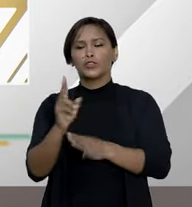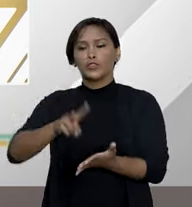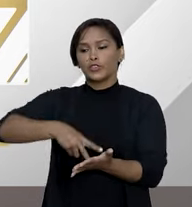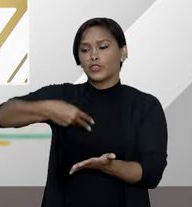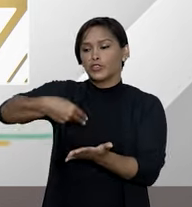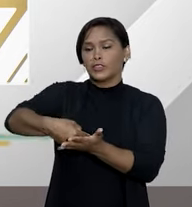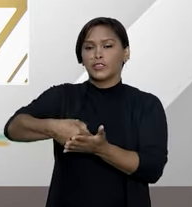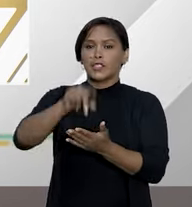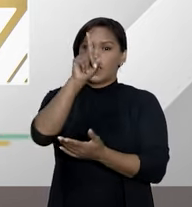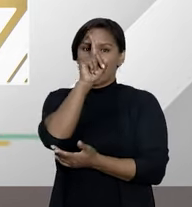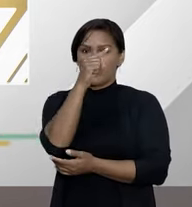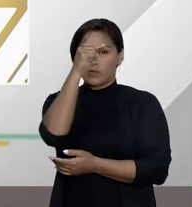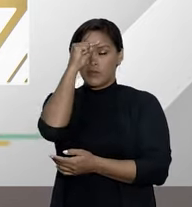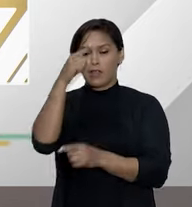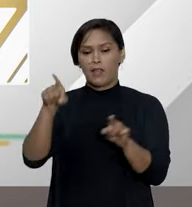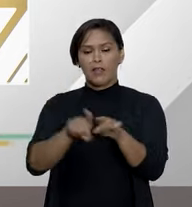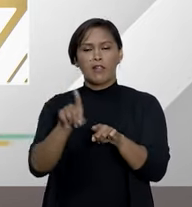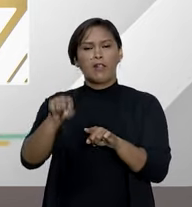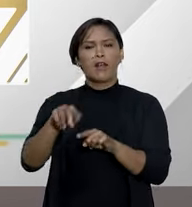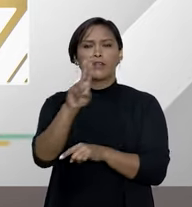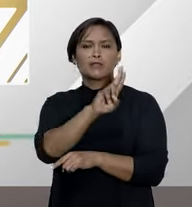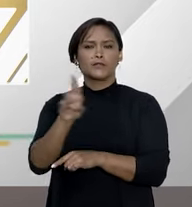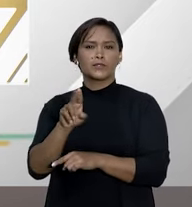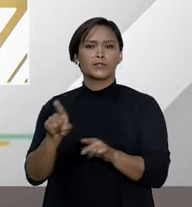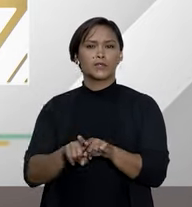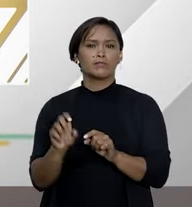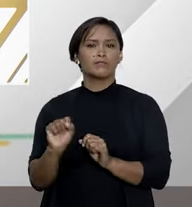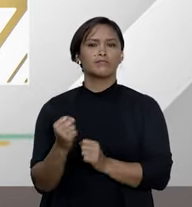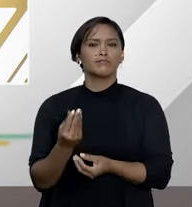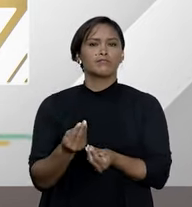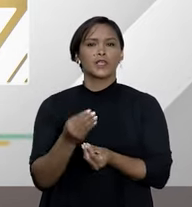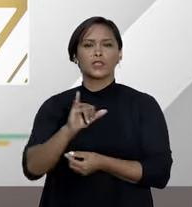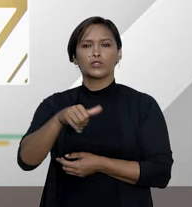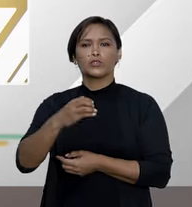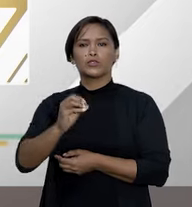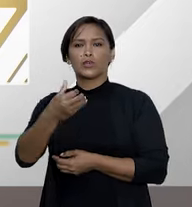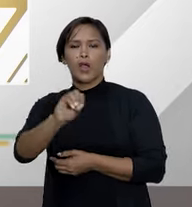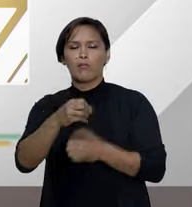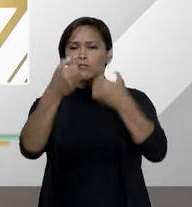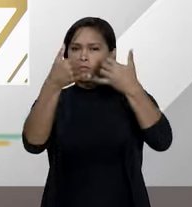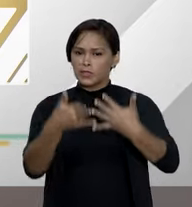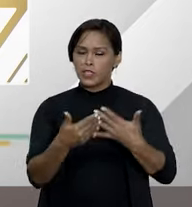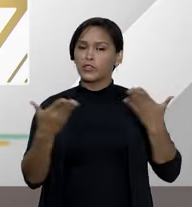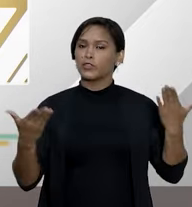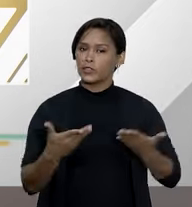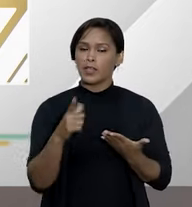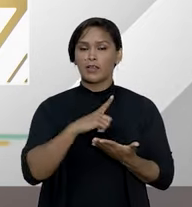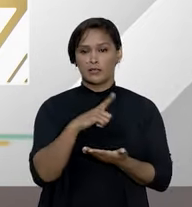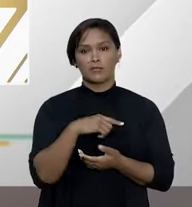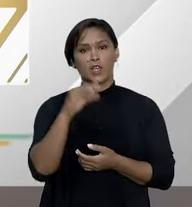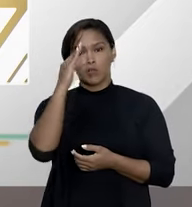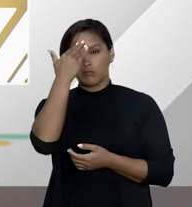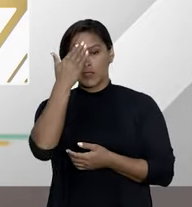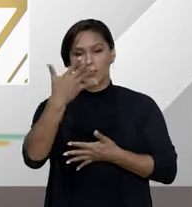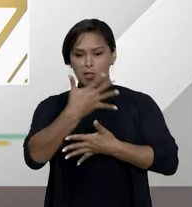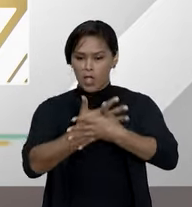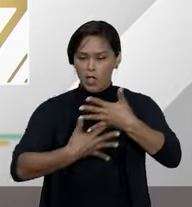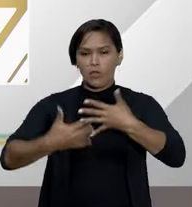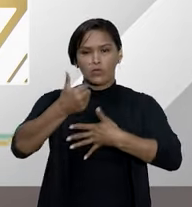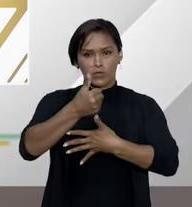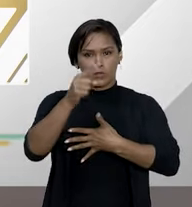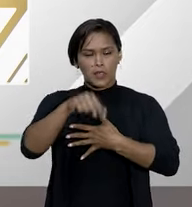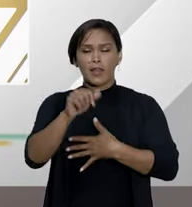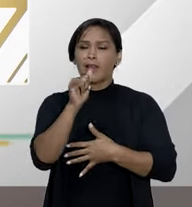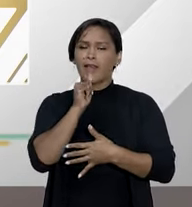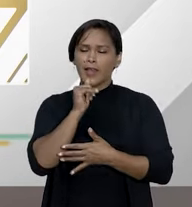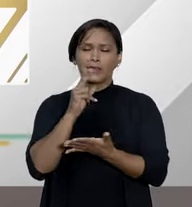hospitalar do segurado. Desembargador João Rebouças, apesar de já ser um entendimento sumulado, ainda